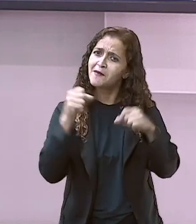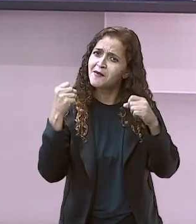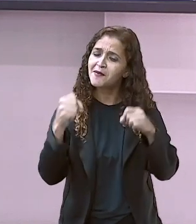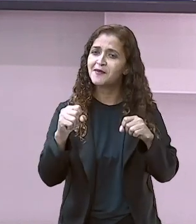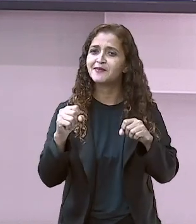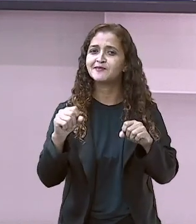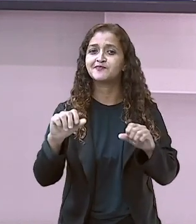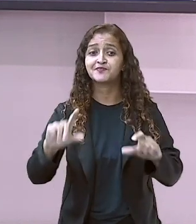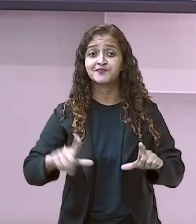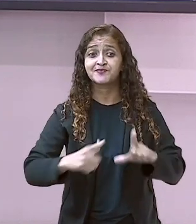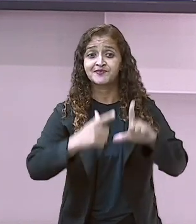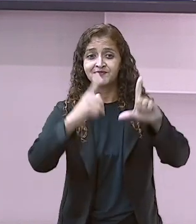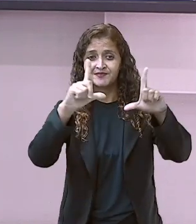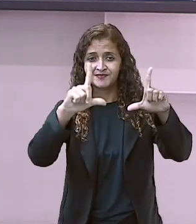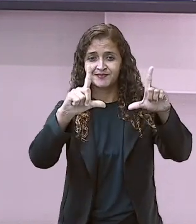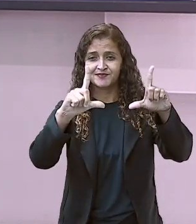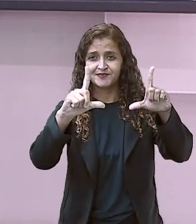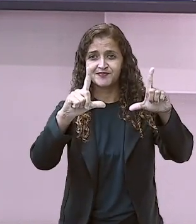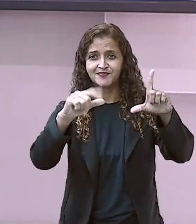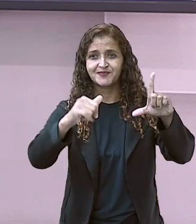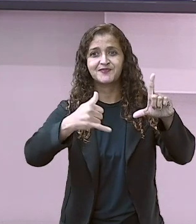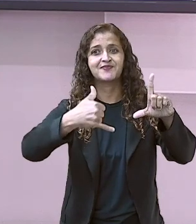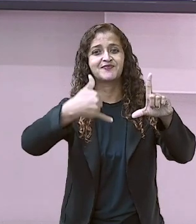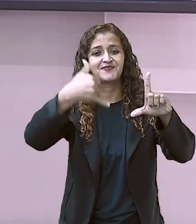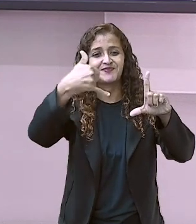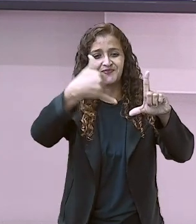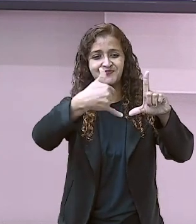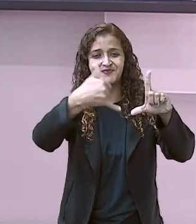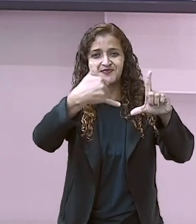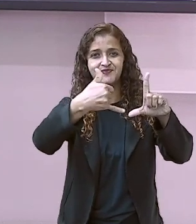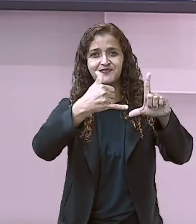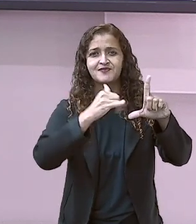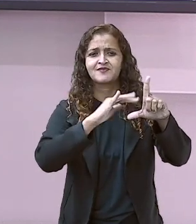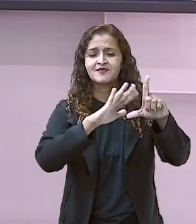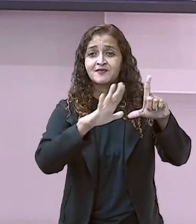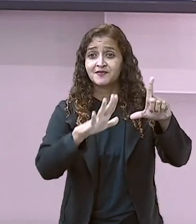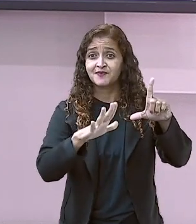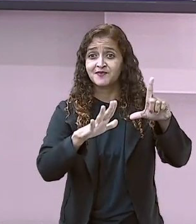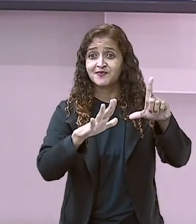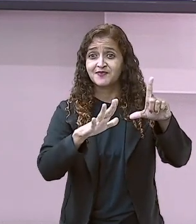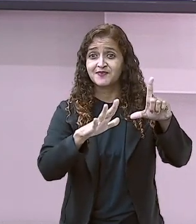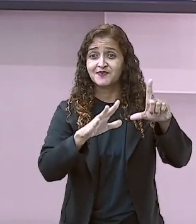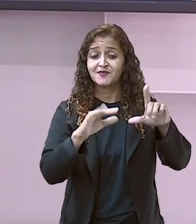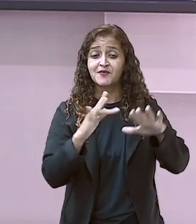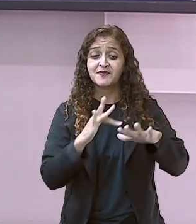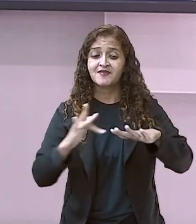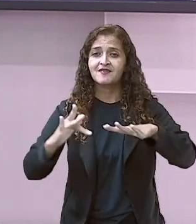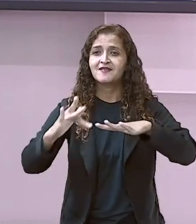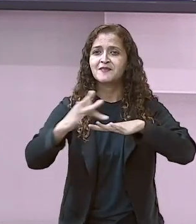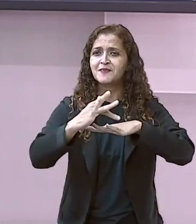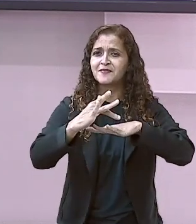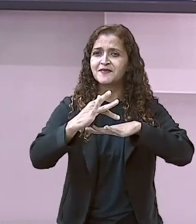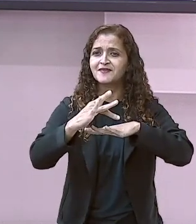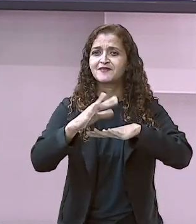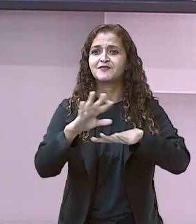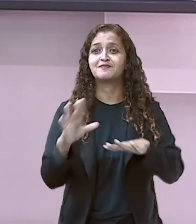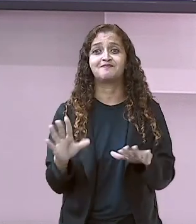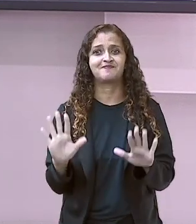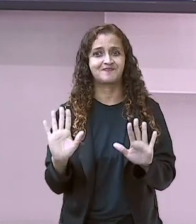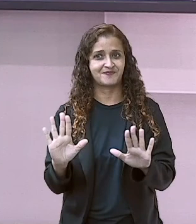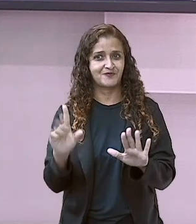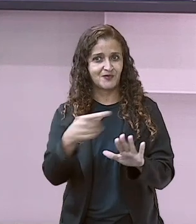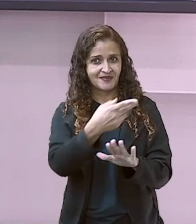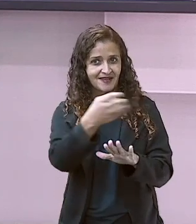celular para a imagem que aparece aqui do lado da tela. Para acessar todos os nossos canais. E você que ainda não se